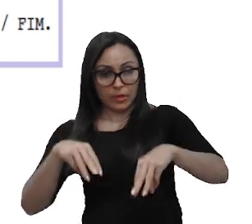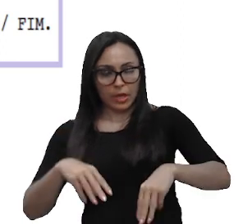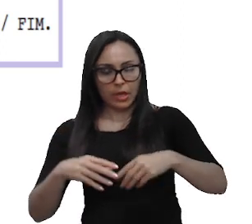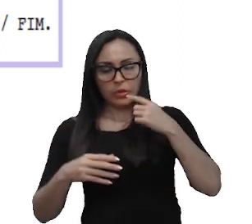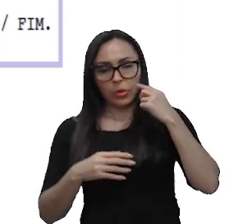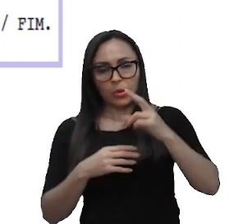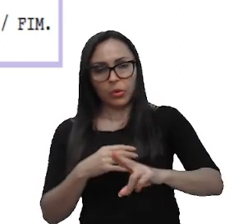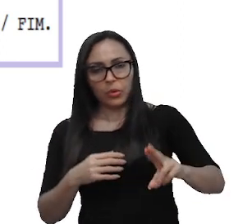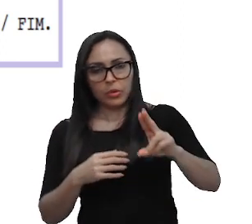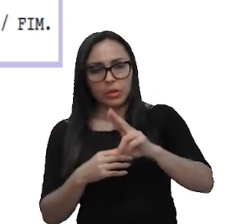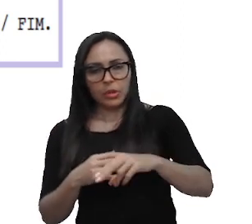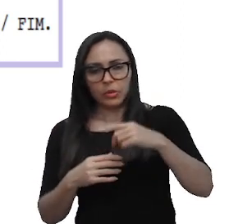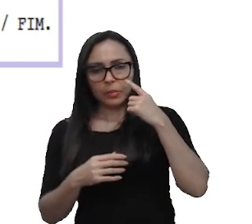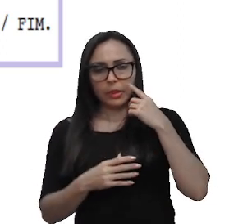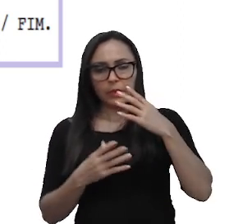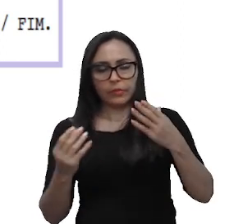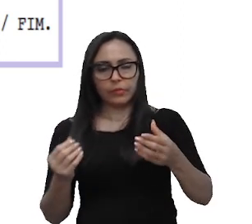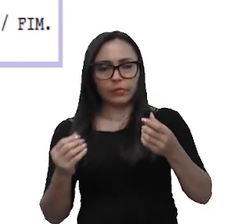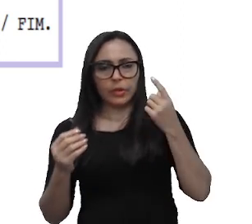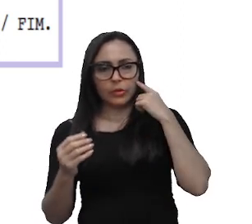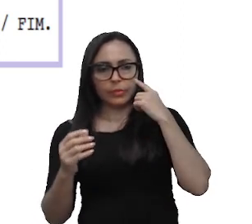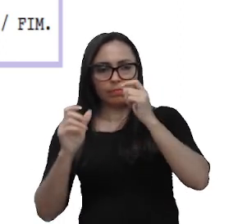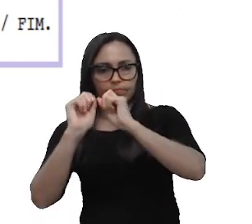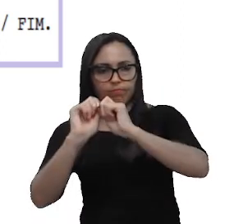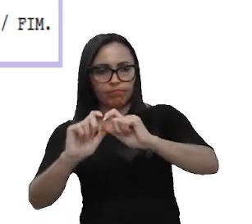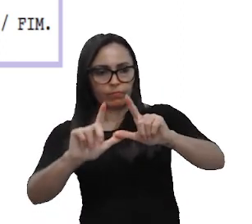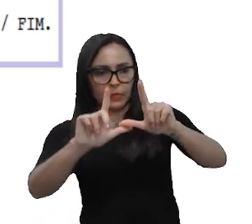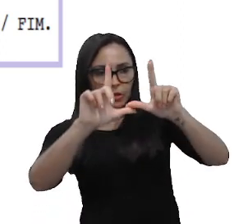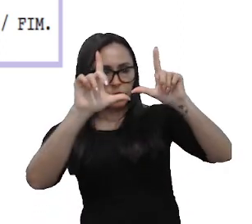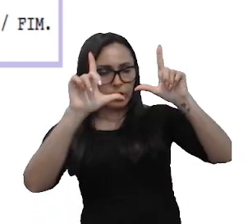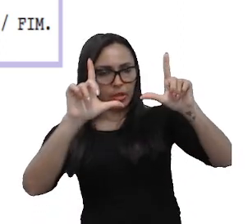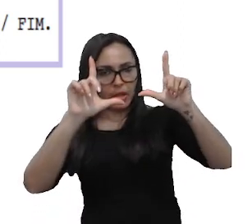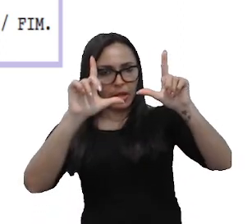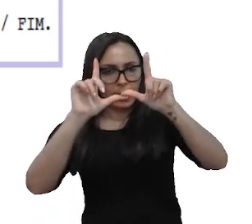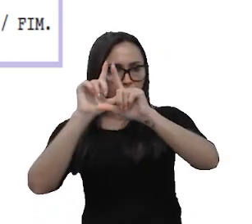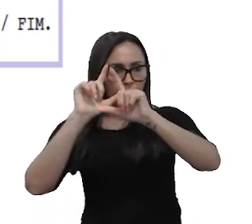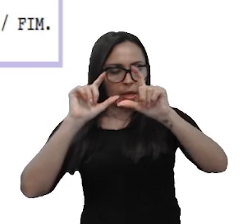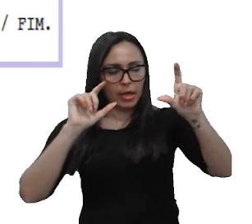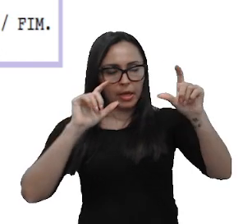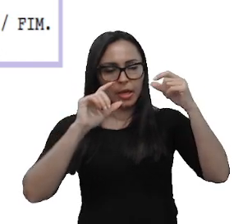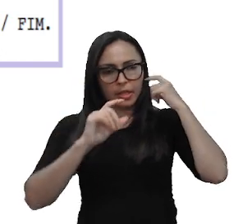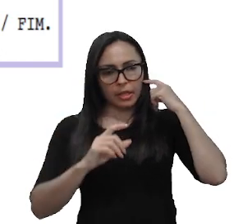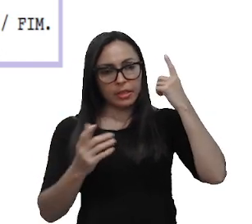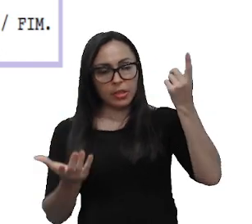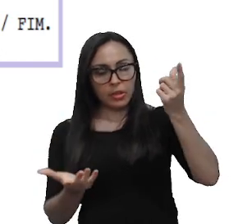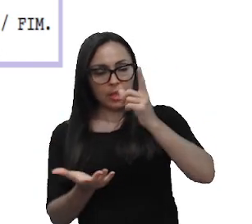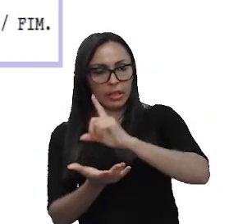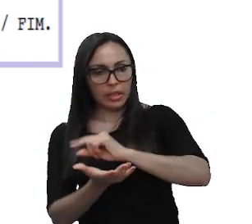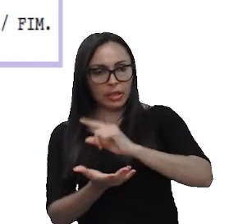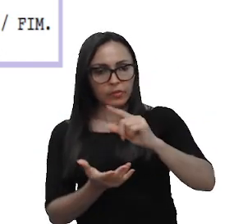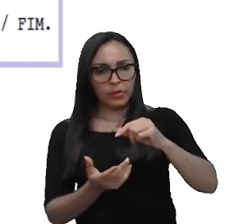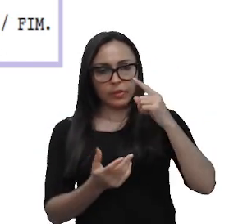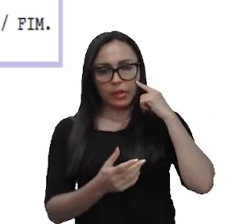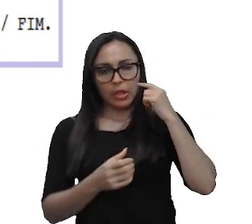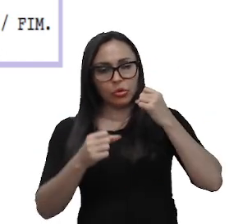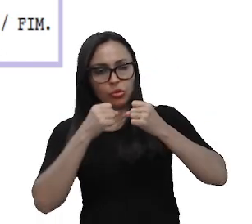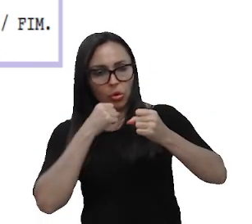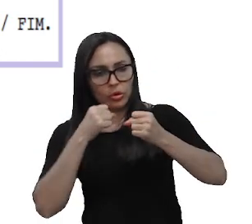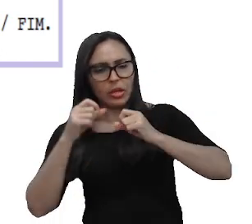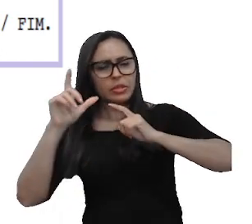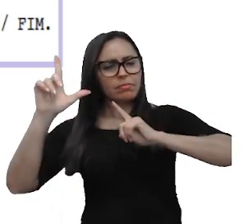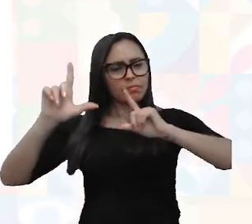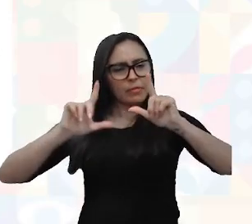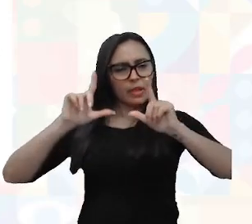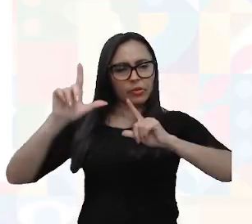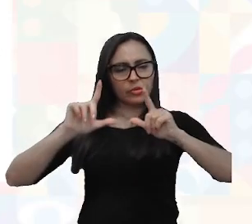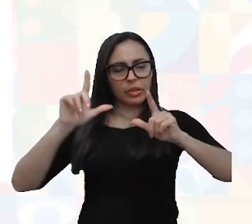usando o mesmo efeito da janela, do fim da cena interior, entram cenas de arquivo, de cinejornais, telejornais,